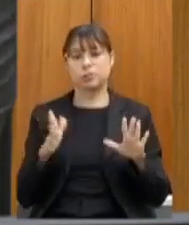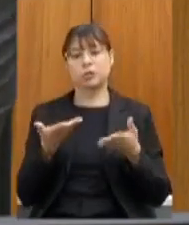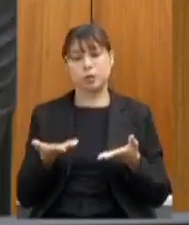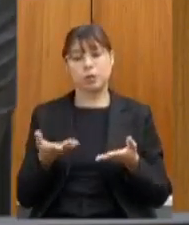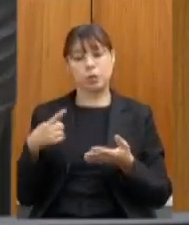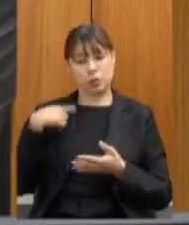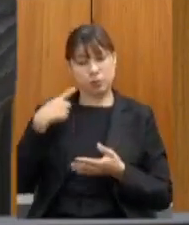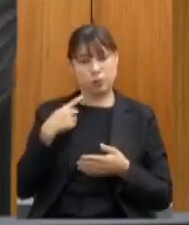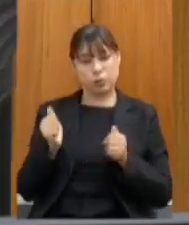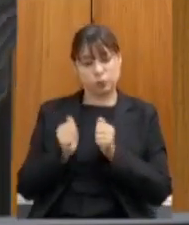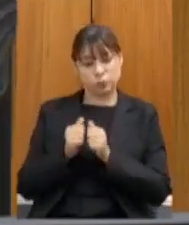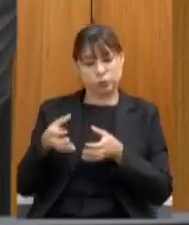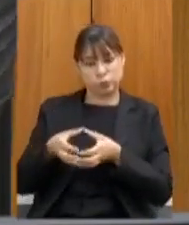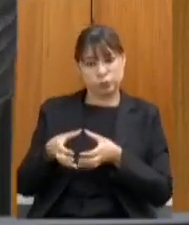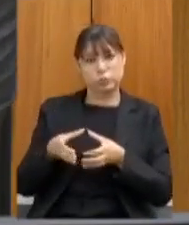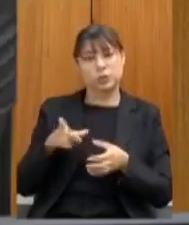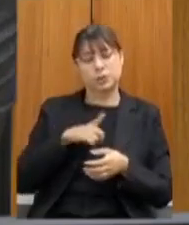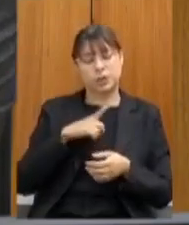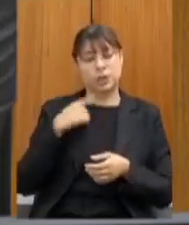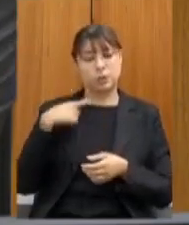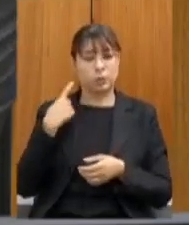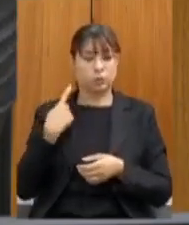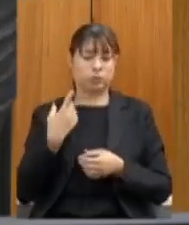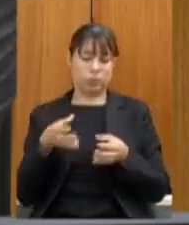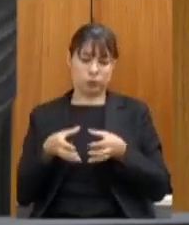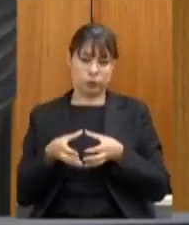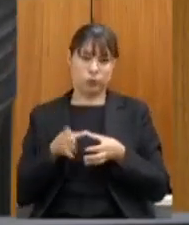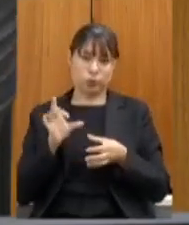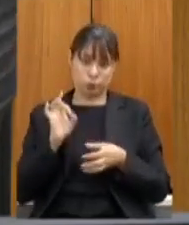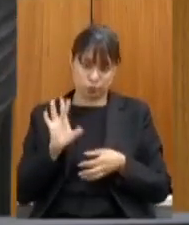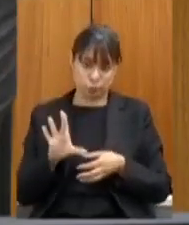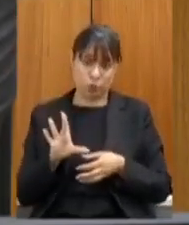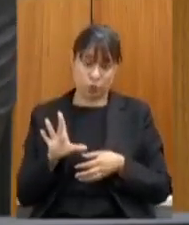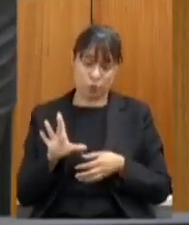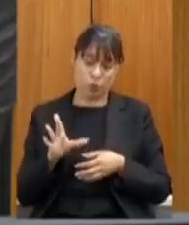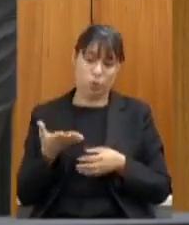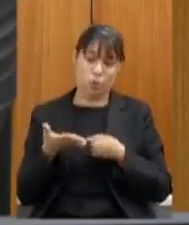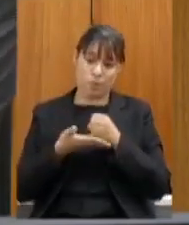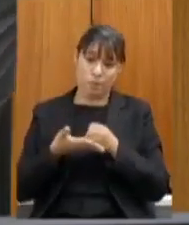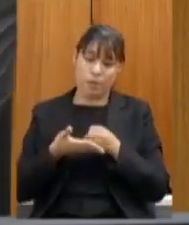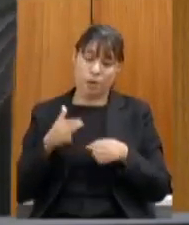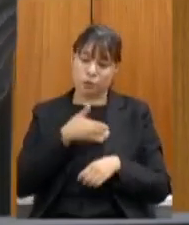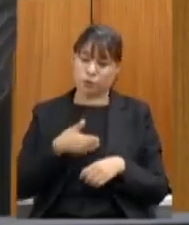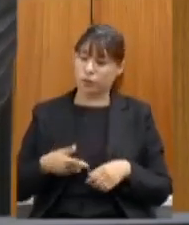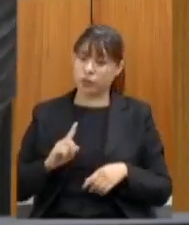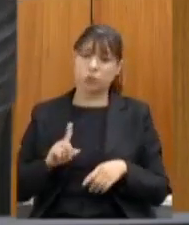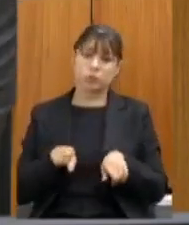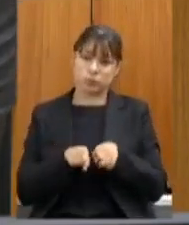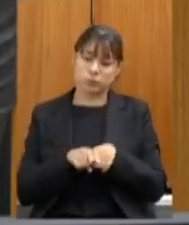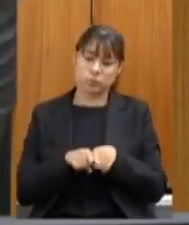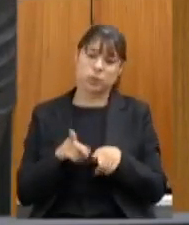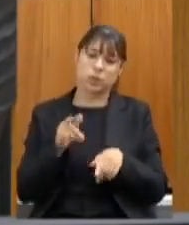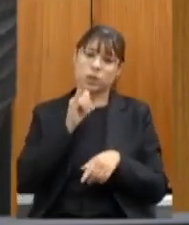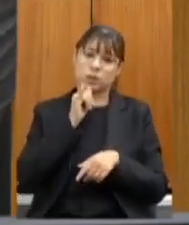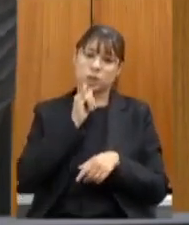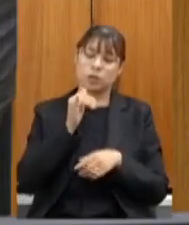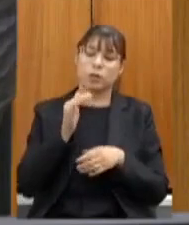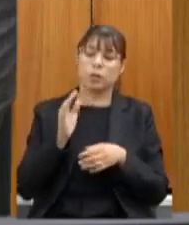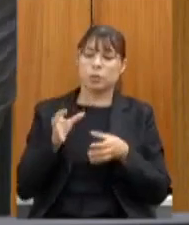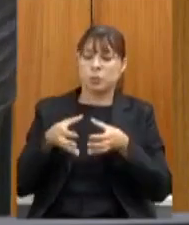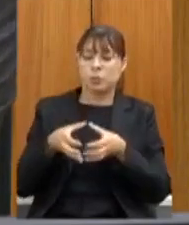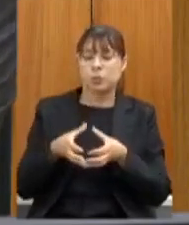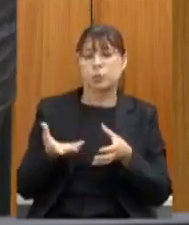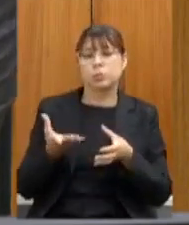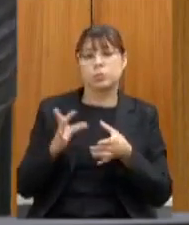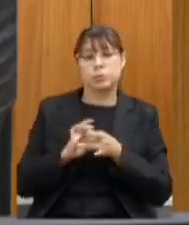comissão que tem deputados aqui na comissão que não são só da base de governo são deputados do bloco independente também da